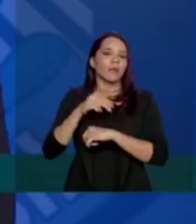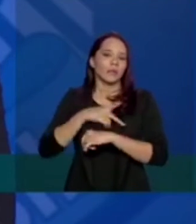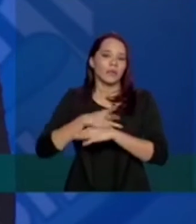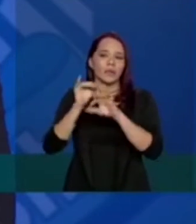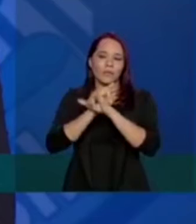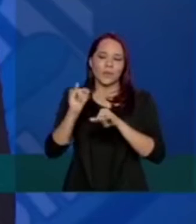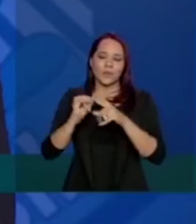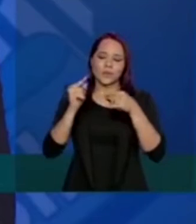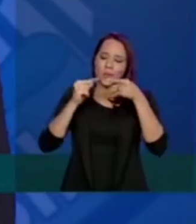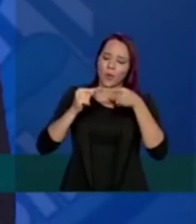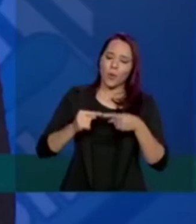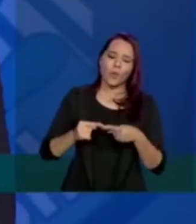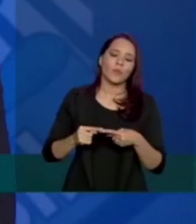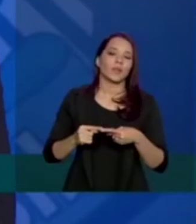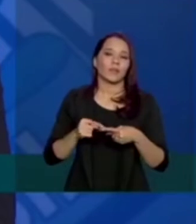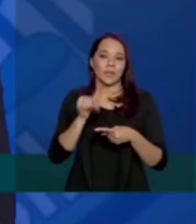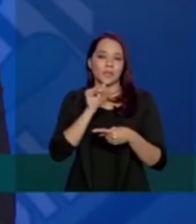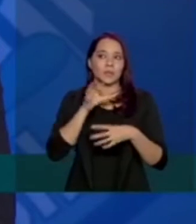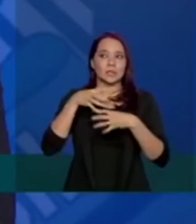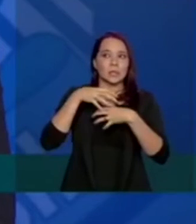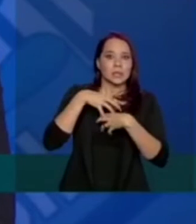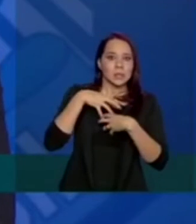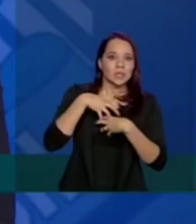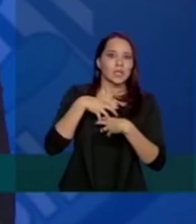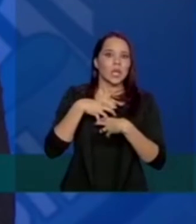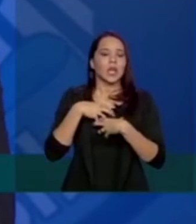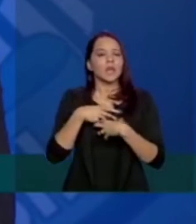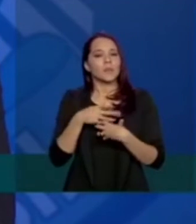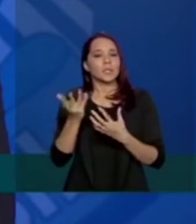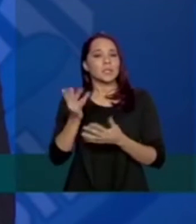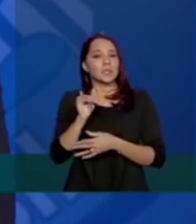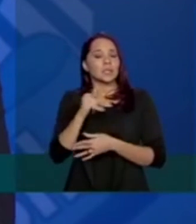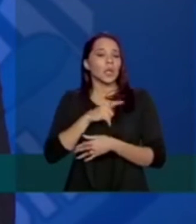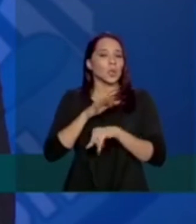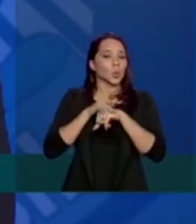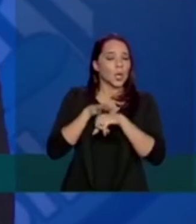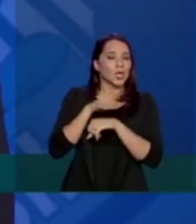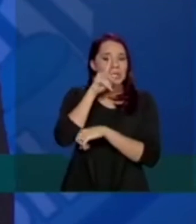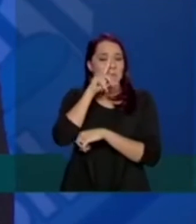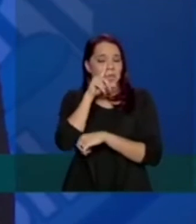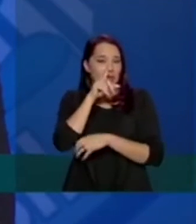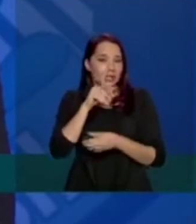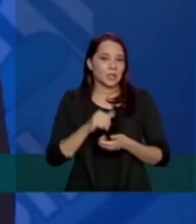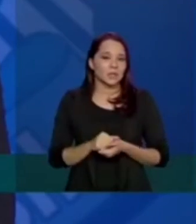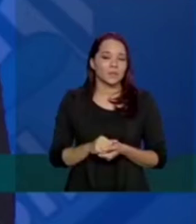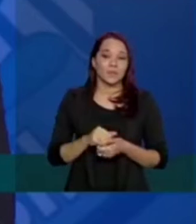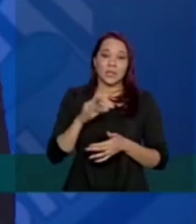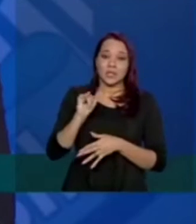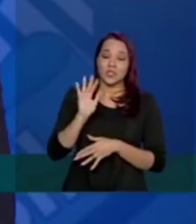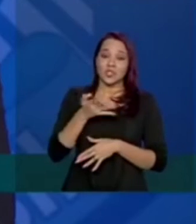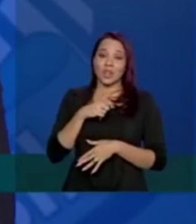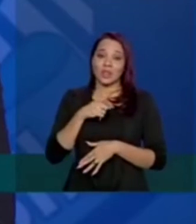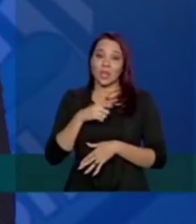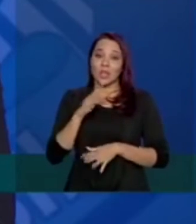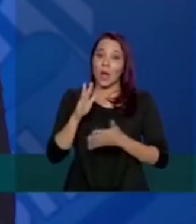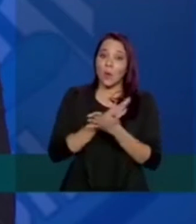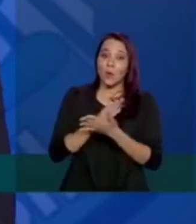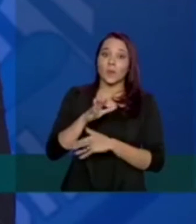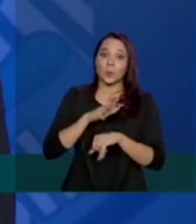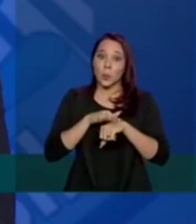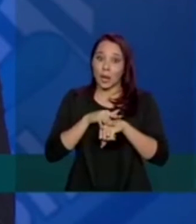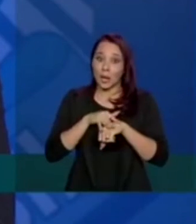relacionadas aos sintomas, fatores de risco, comorbidades, ou seja, você tem